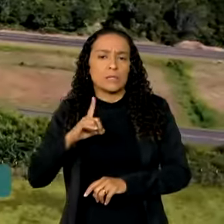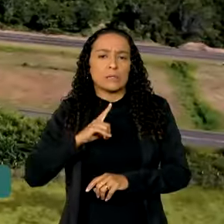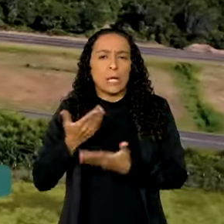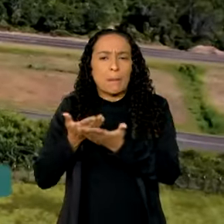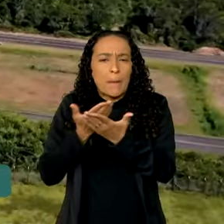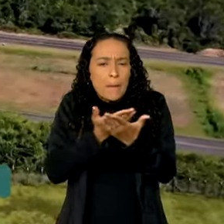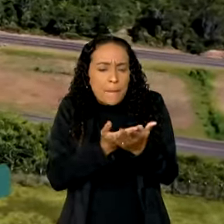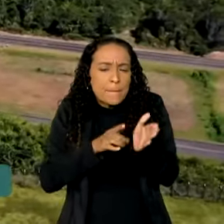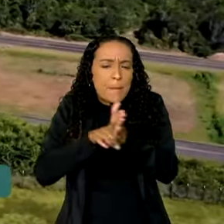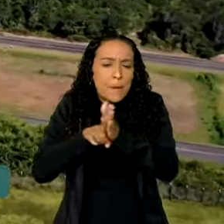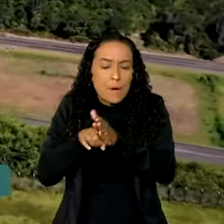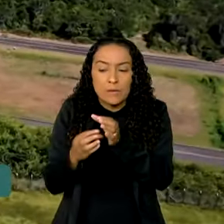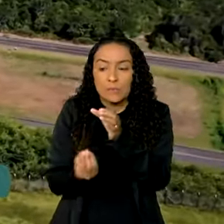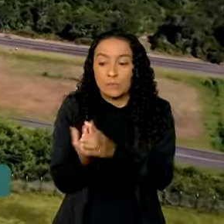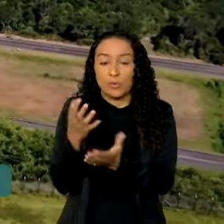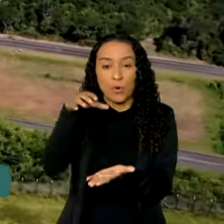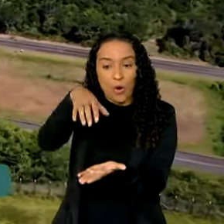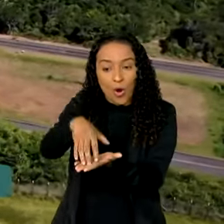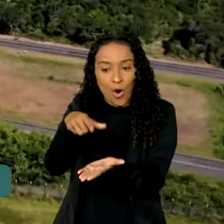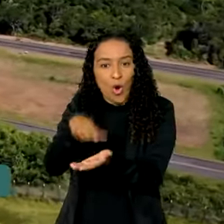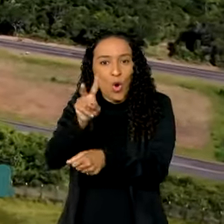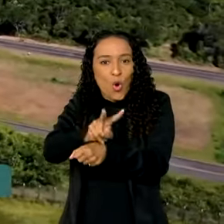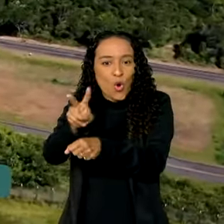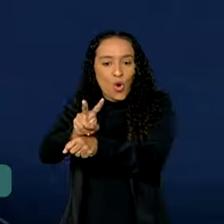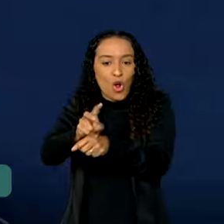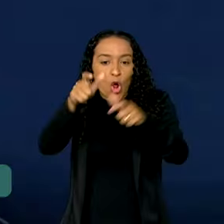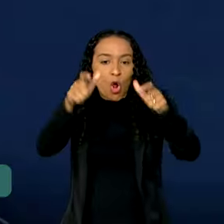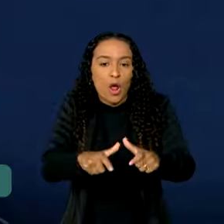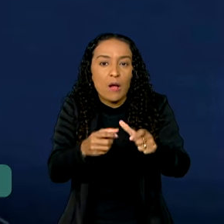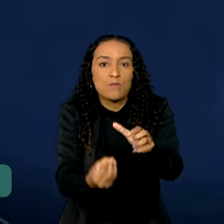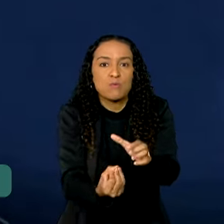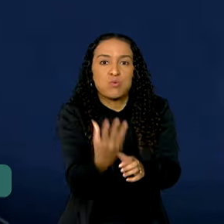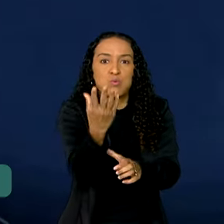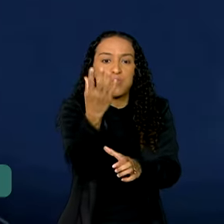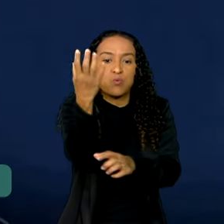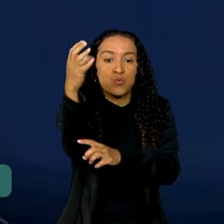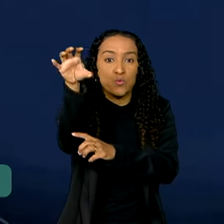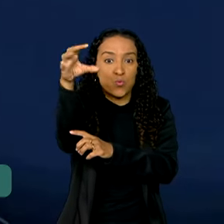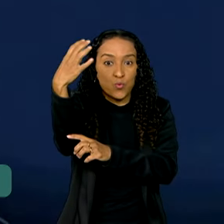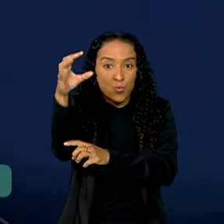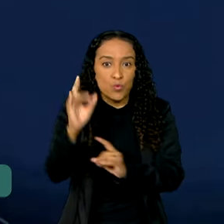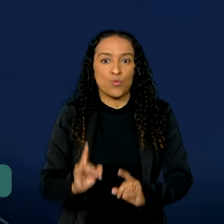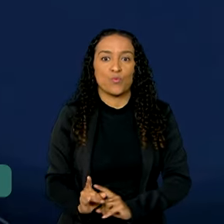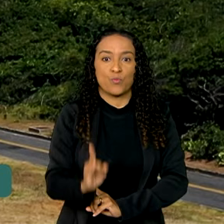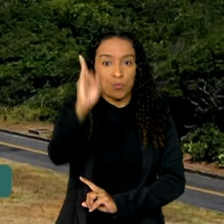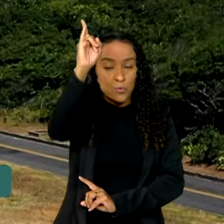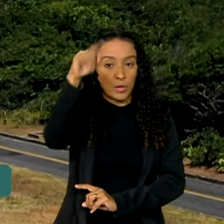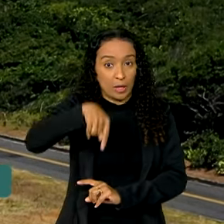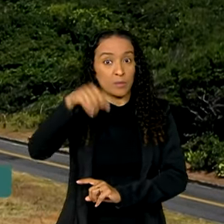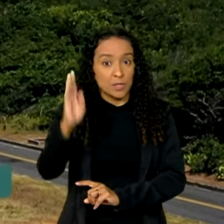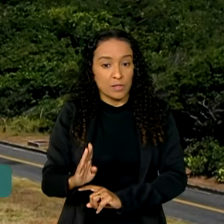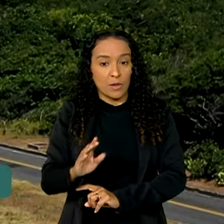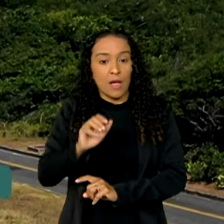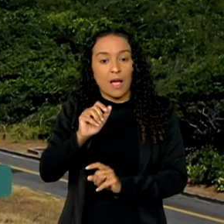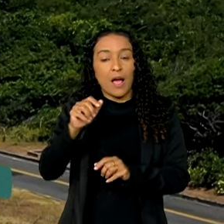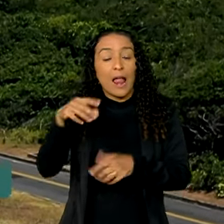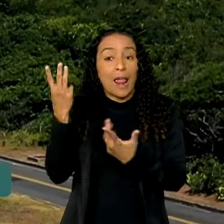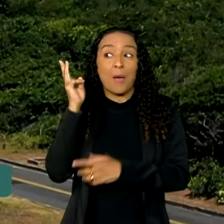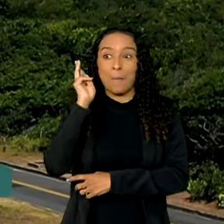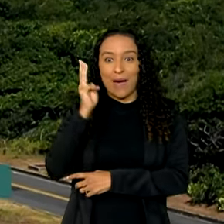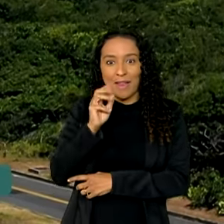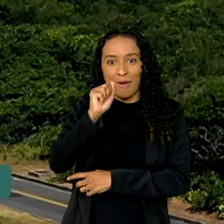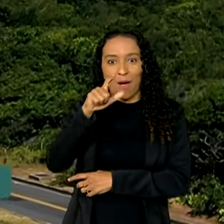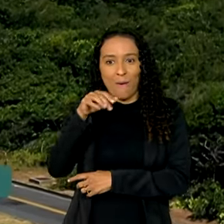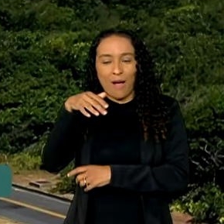criação de uma agência para cuidar dos centros de lançamento de satélites e foguetes do país, em Alcântara, no Maranhão,